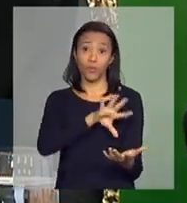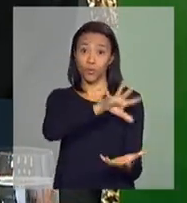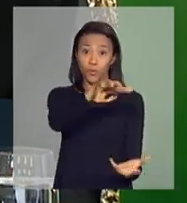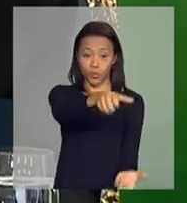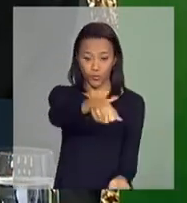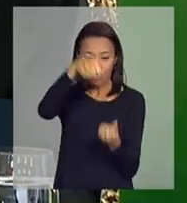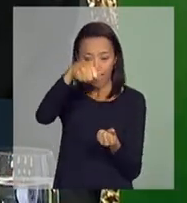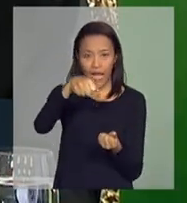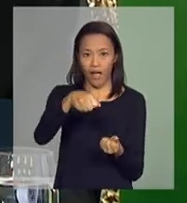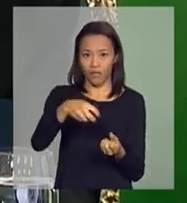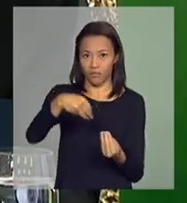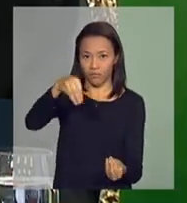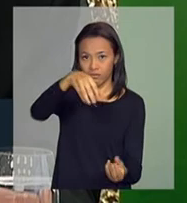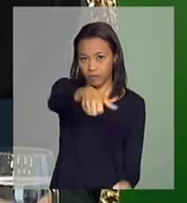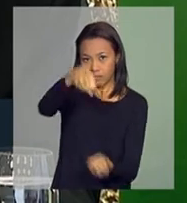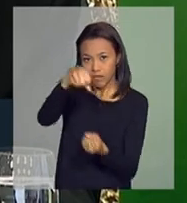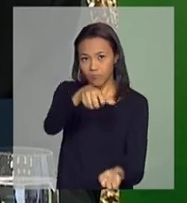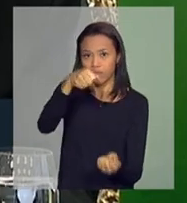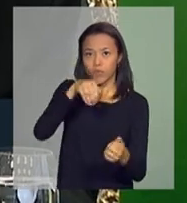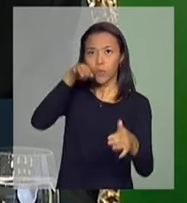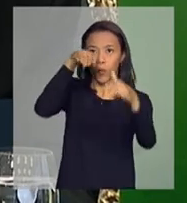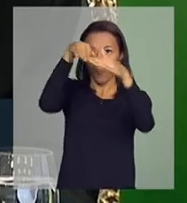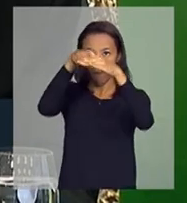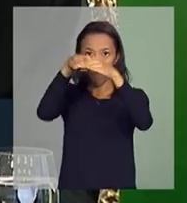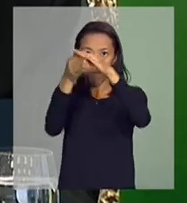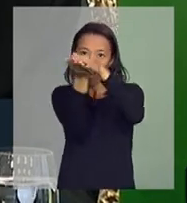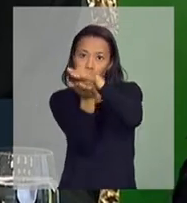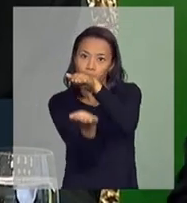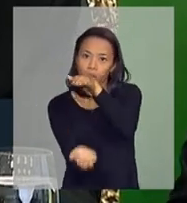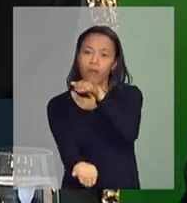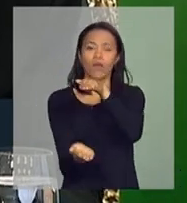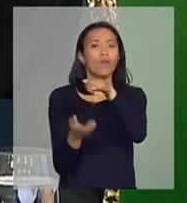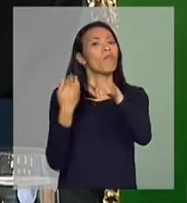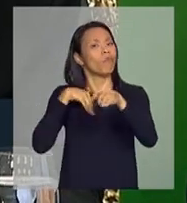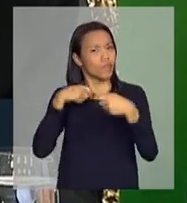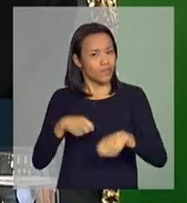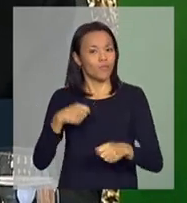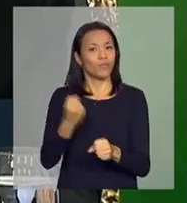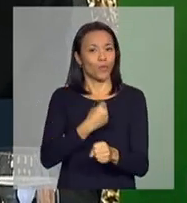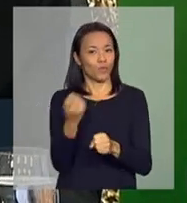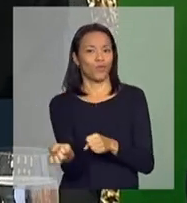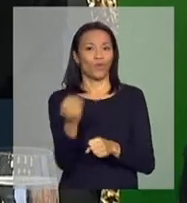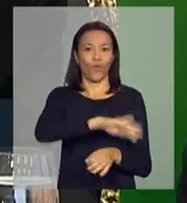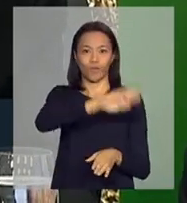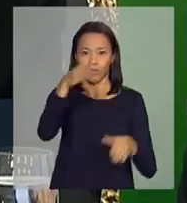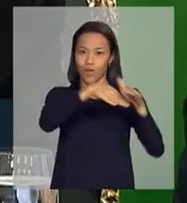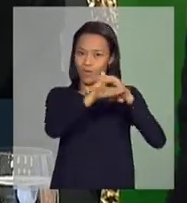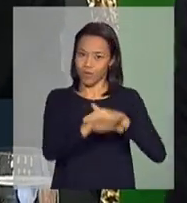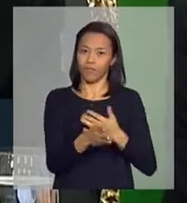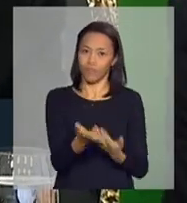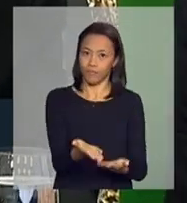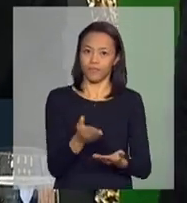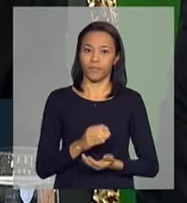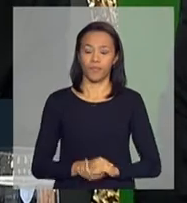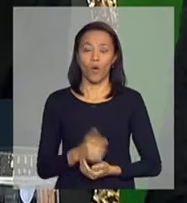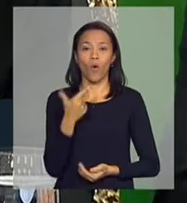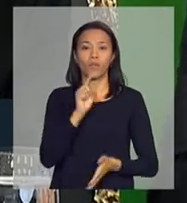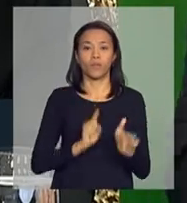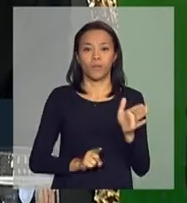Hoje, queremos organizar esse armazén, construir novos armazéns com essas finalidades. Próxima pergunta.